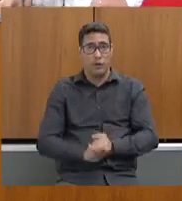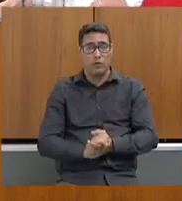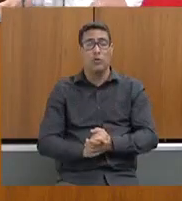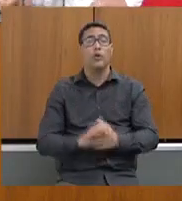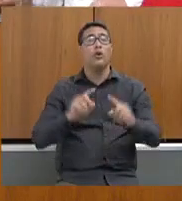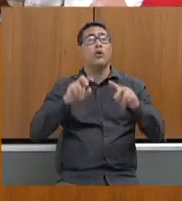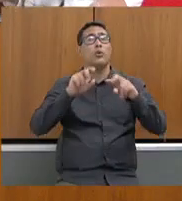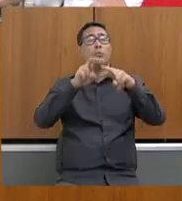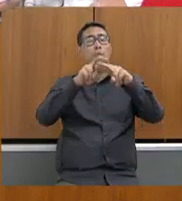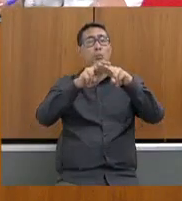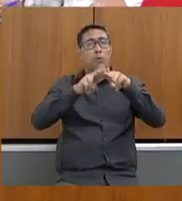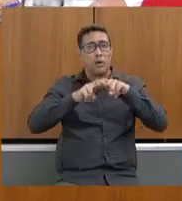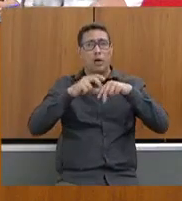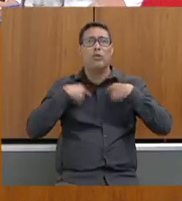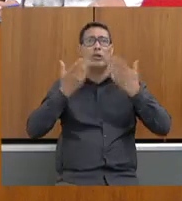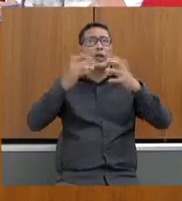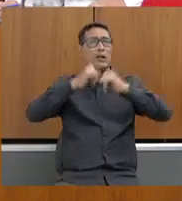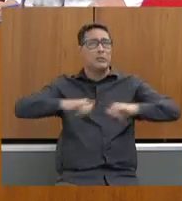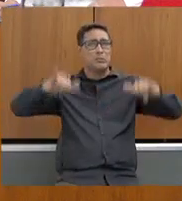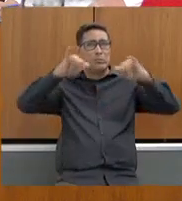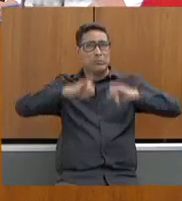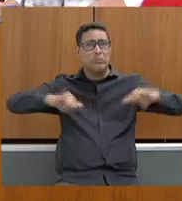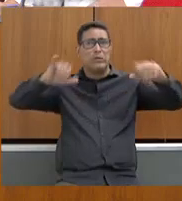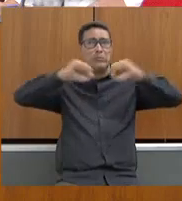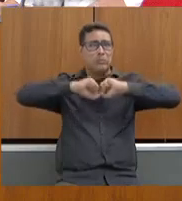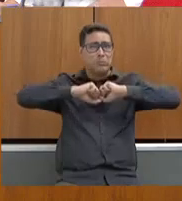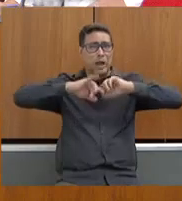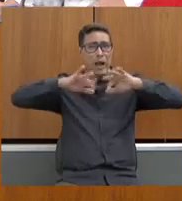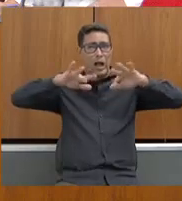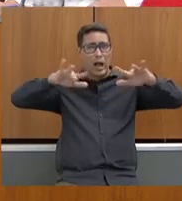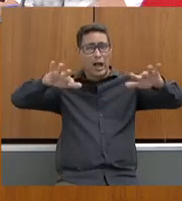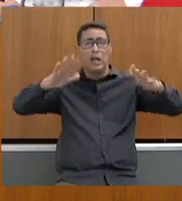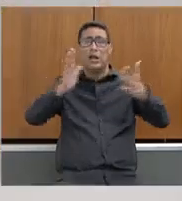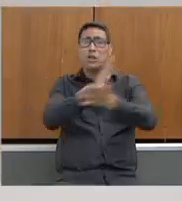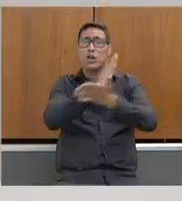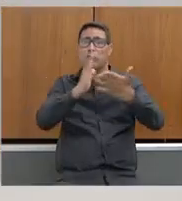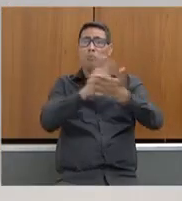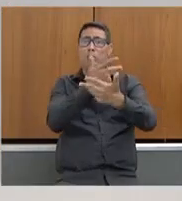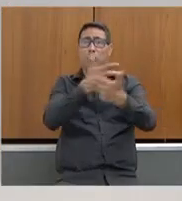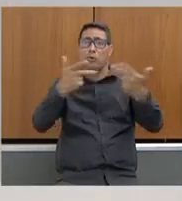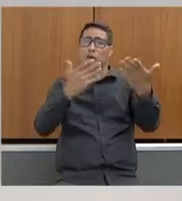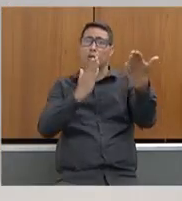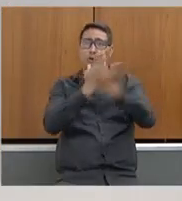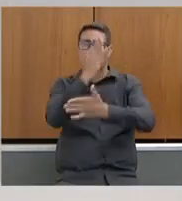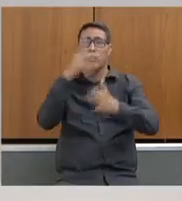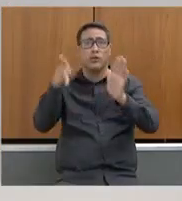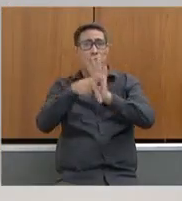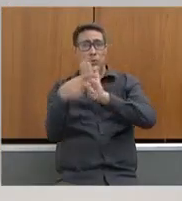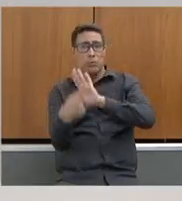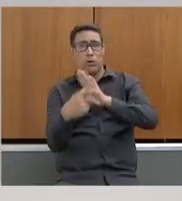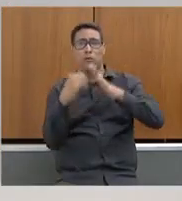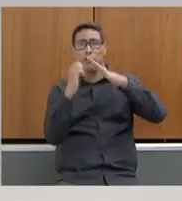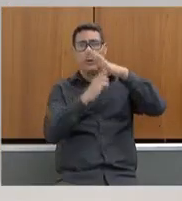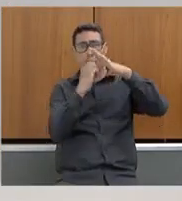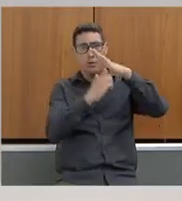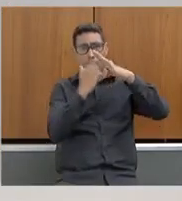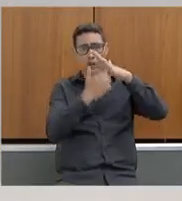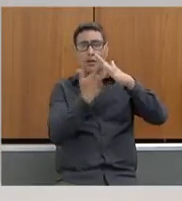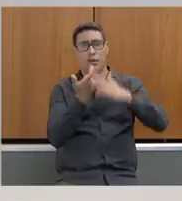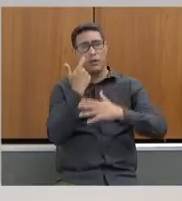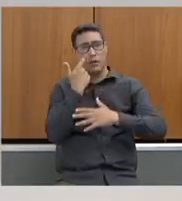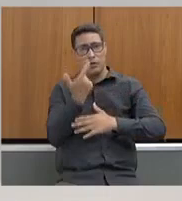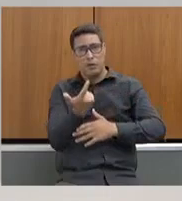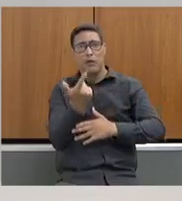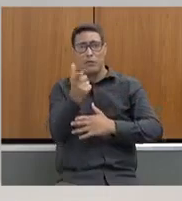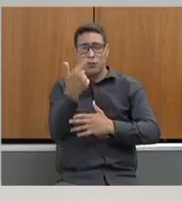repercussões dos atos autorizativos dessa empresa. E a senhora deve ter visto que a